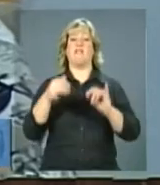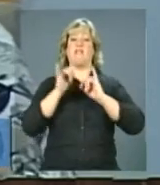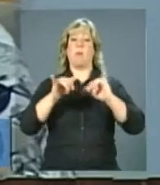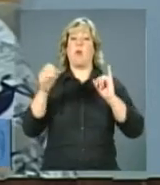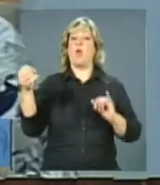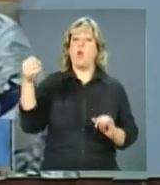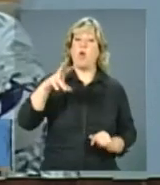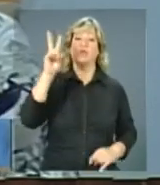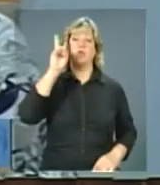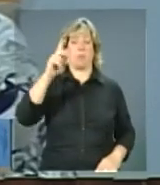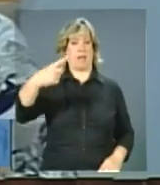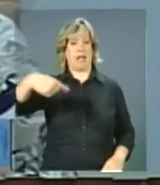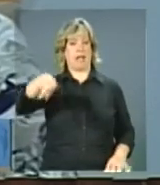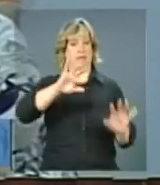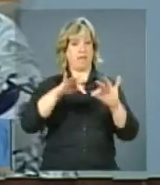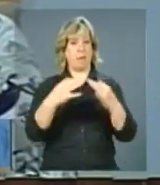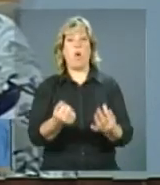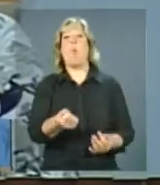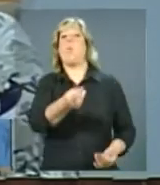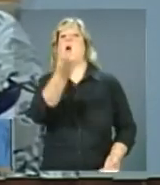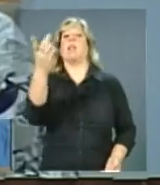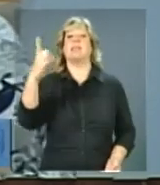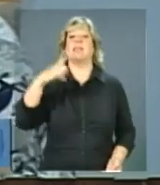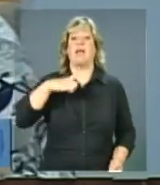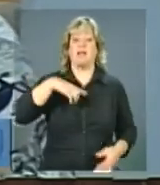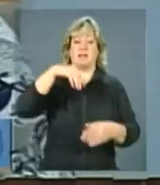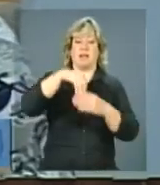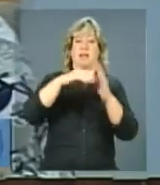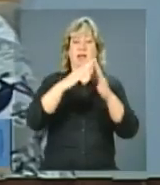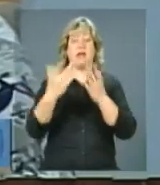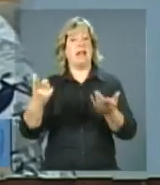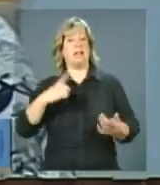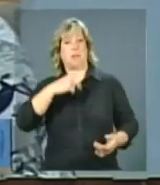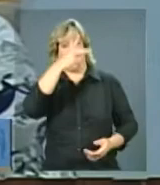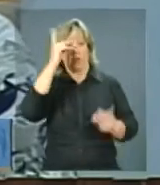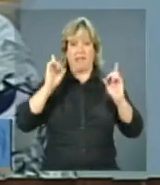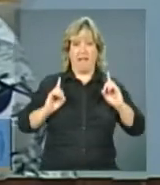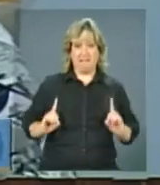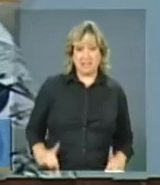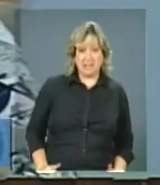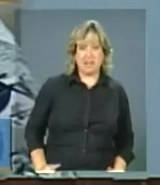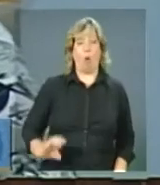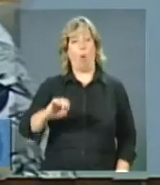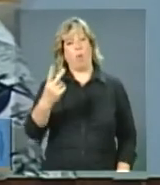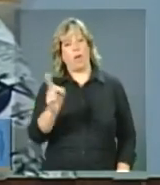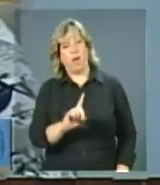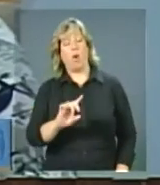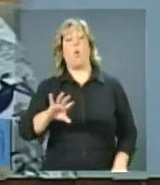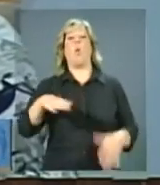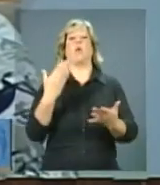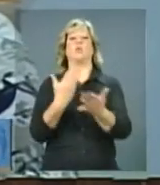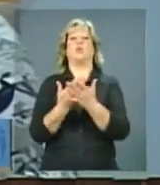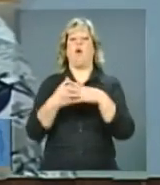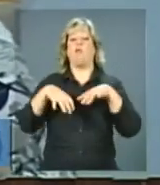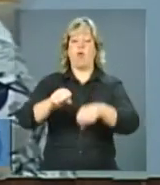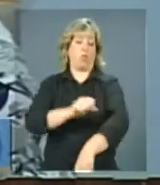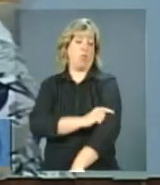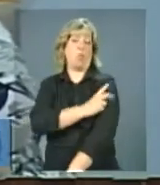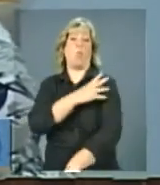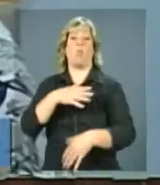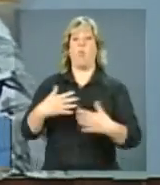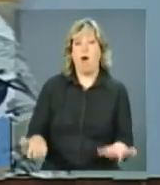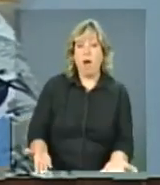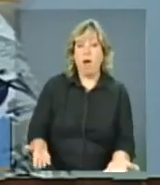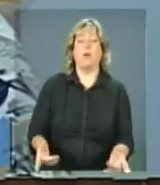famílias, quantos são, tem pessoa com deficiência ou não na família, qual é o nível de escolaridade, algumas informações